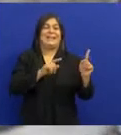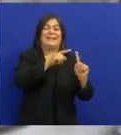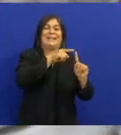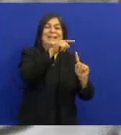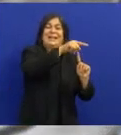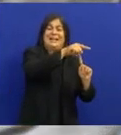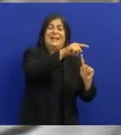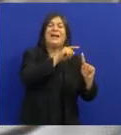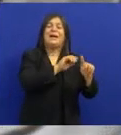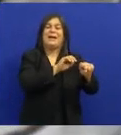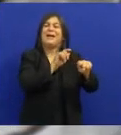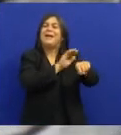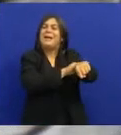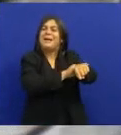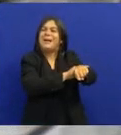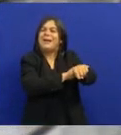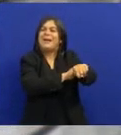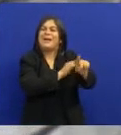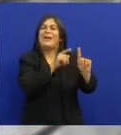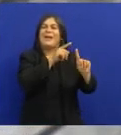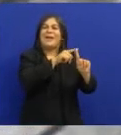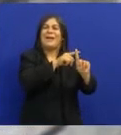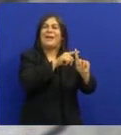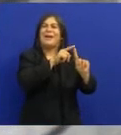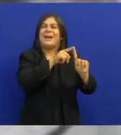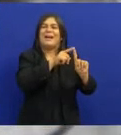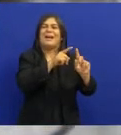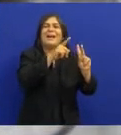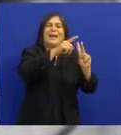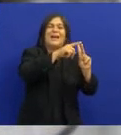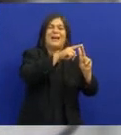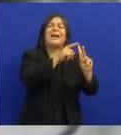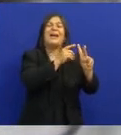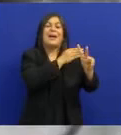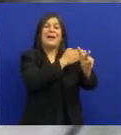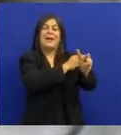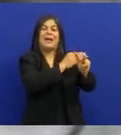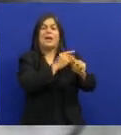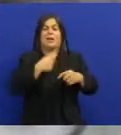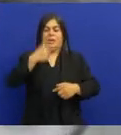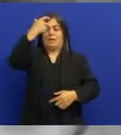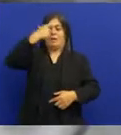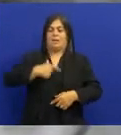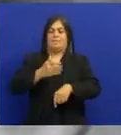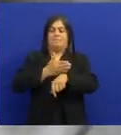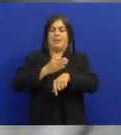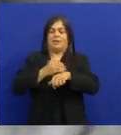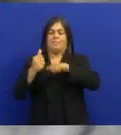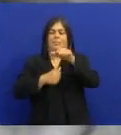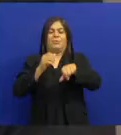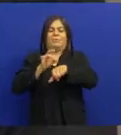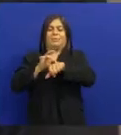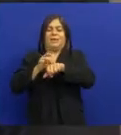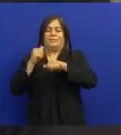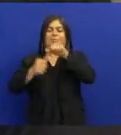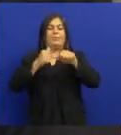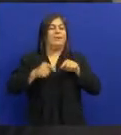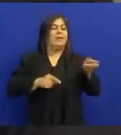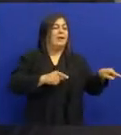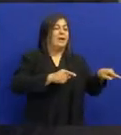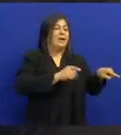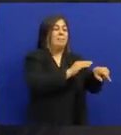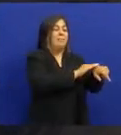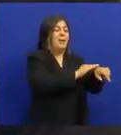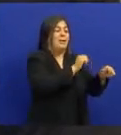Negro Mas se pintava de branco Então era o leite Rosil era branco Se pintava de preto Era o café Interessante